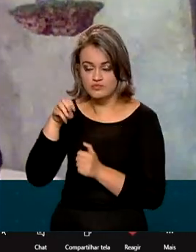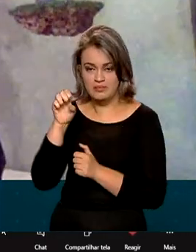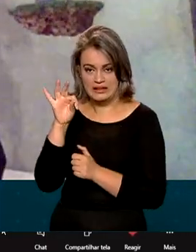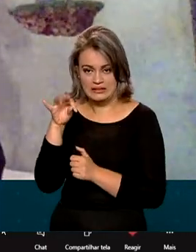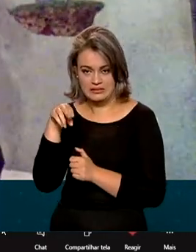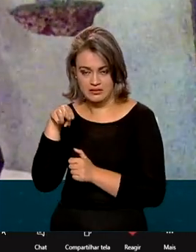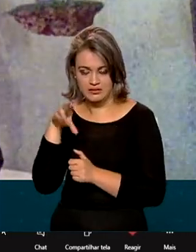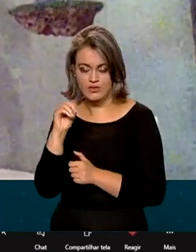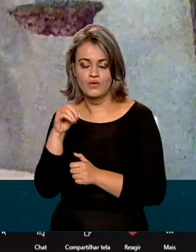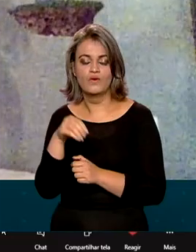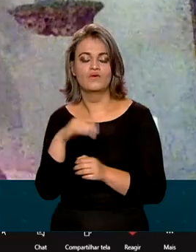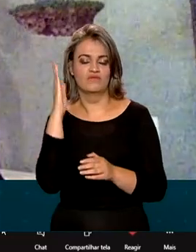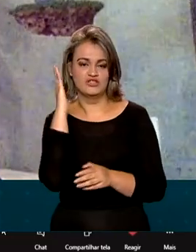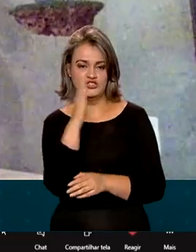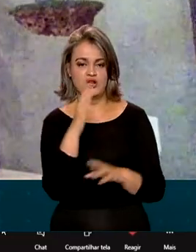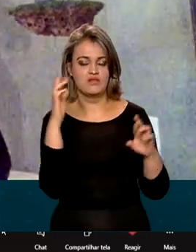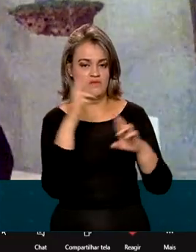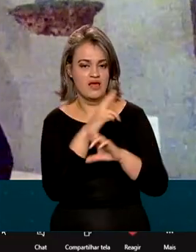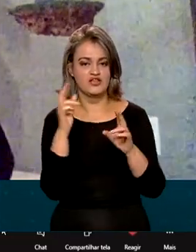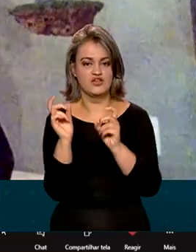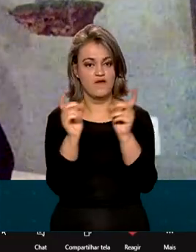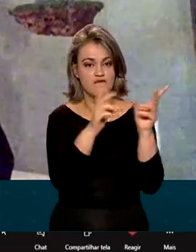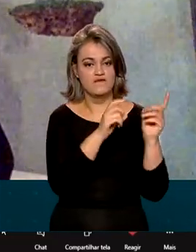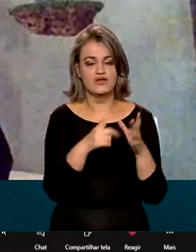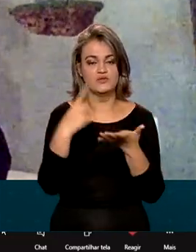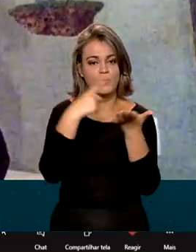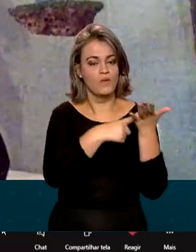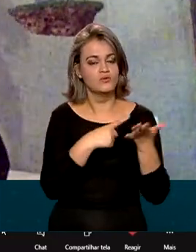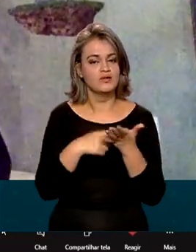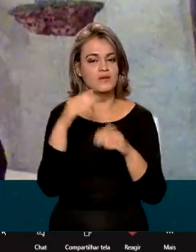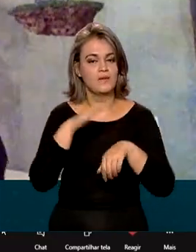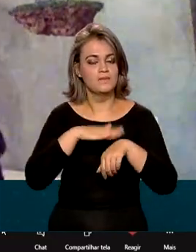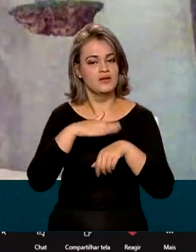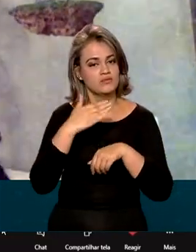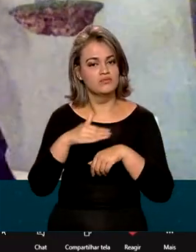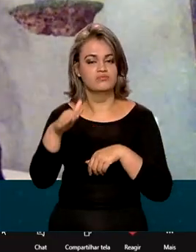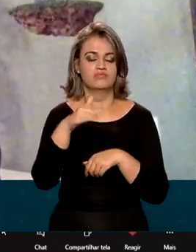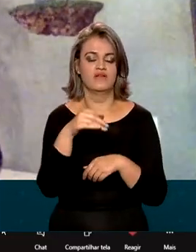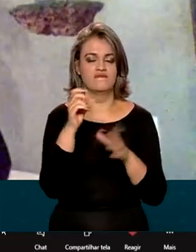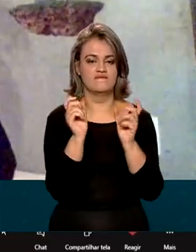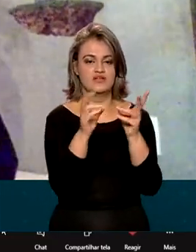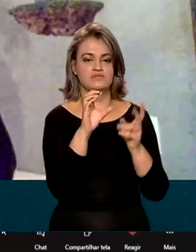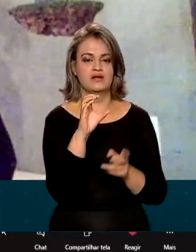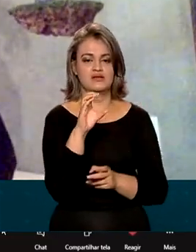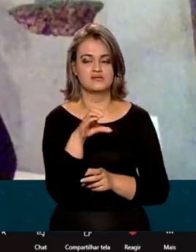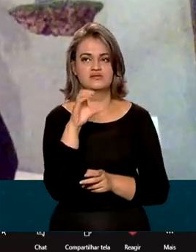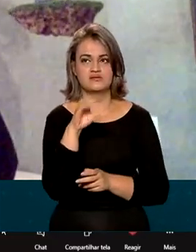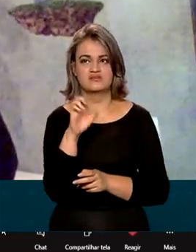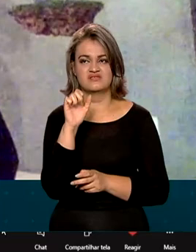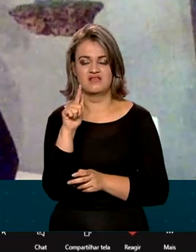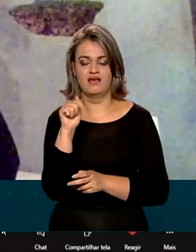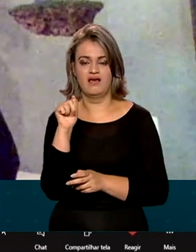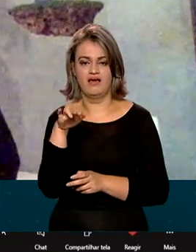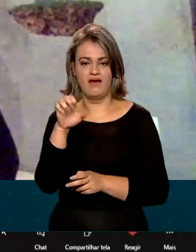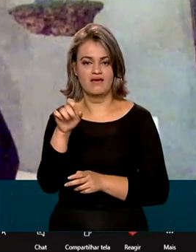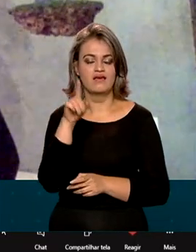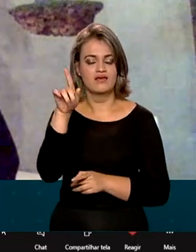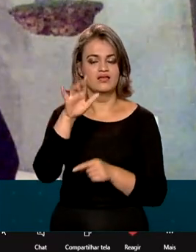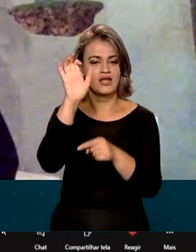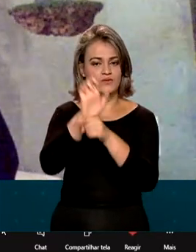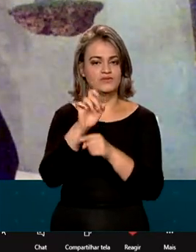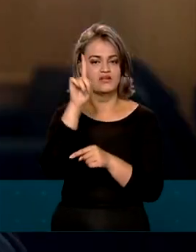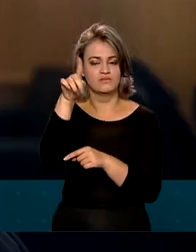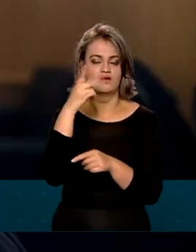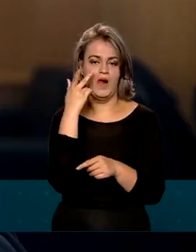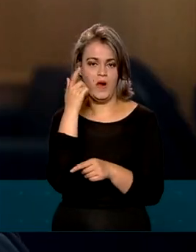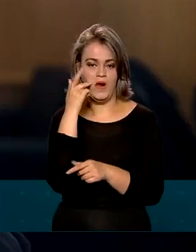injetada diretamente na rede e vendida através de um contato de longo prazo para a Cegás, que é a distribuidora estadual do